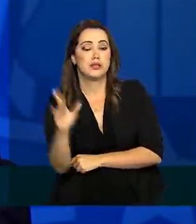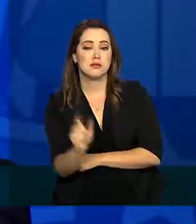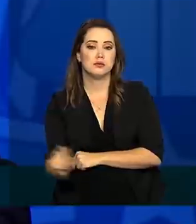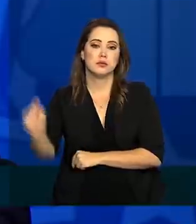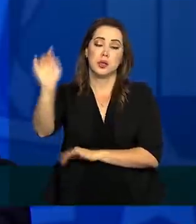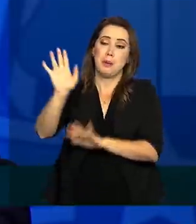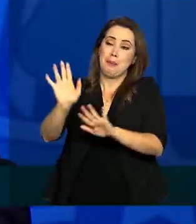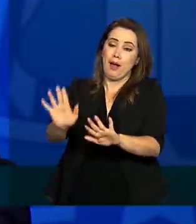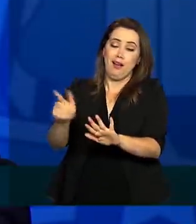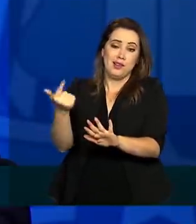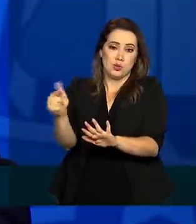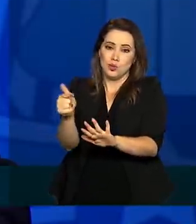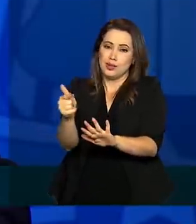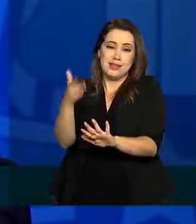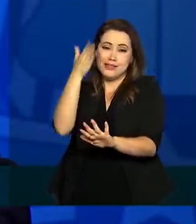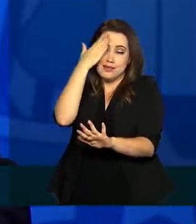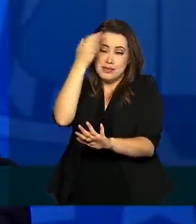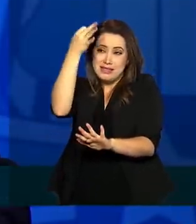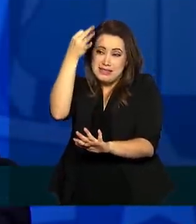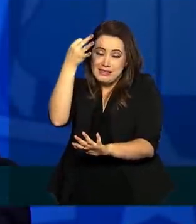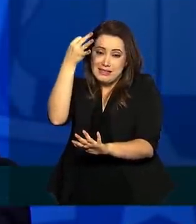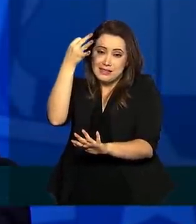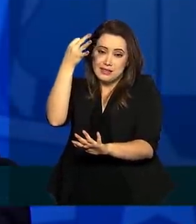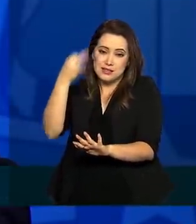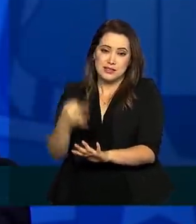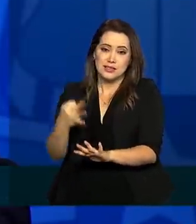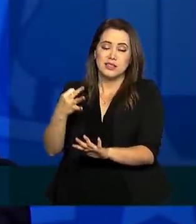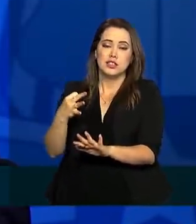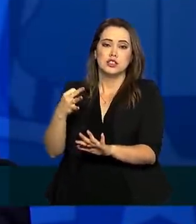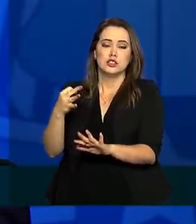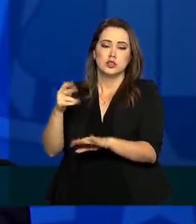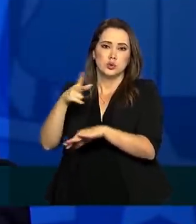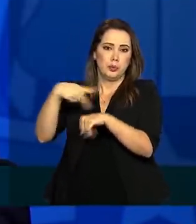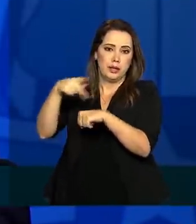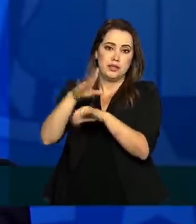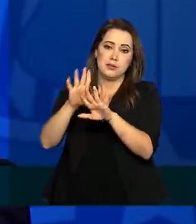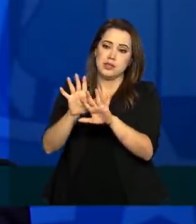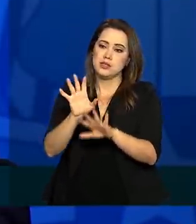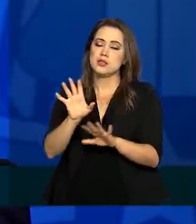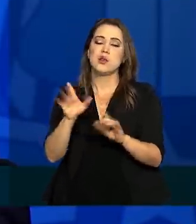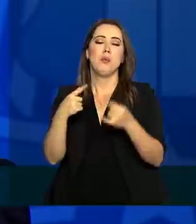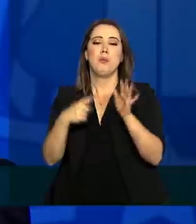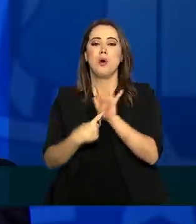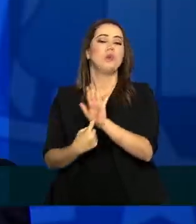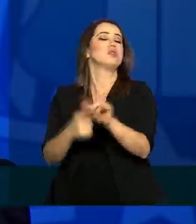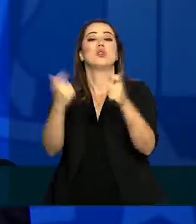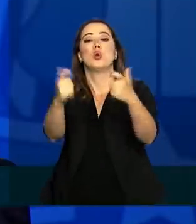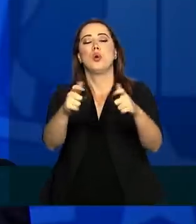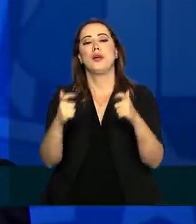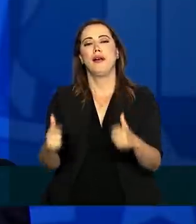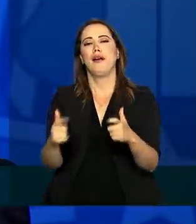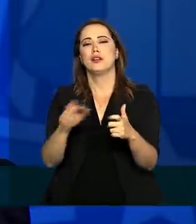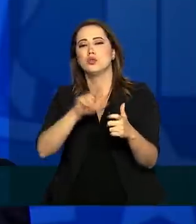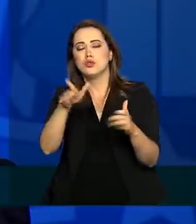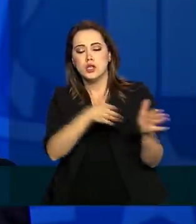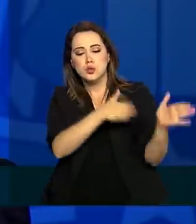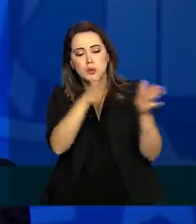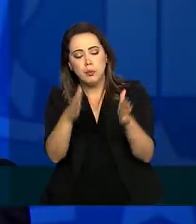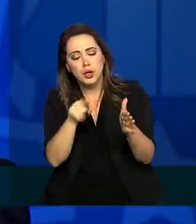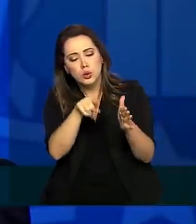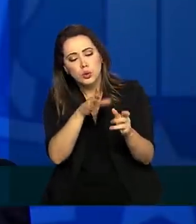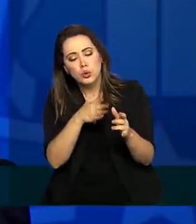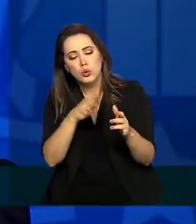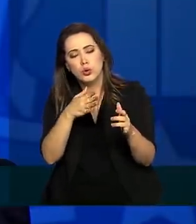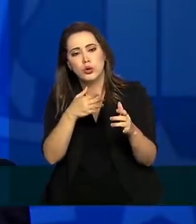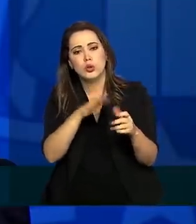Embora não tenha um retrato do país, mostra áreas em suas diferentes etapas do enfrentamento à Covid-19,